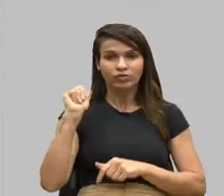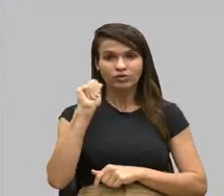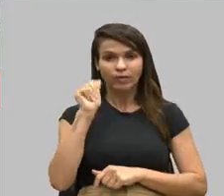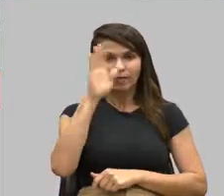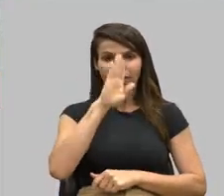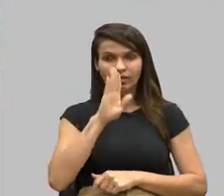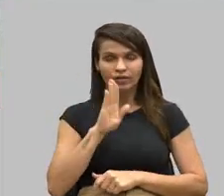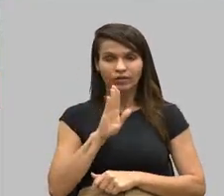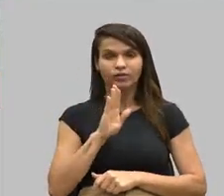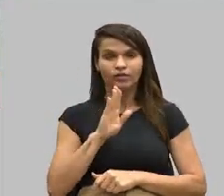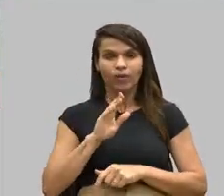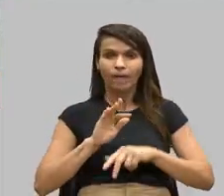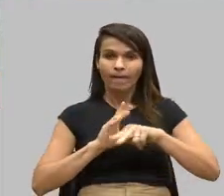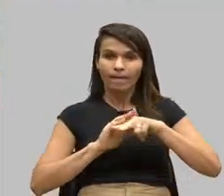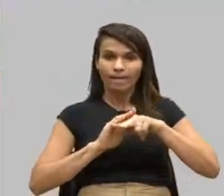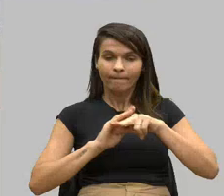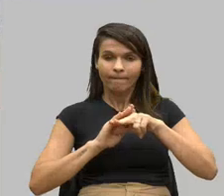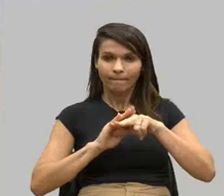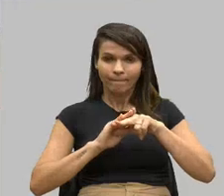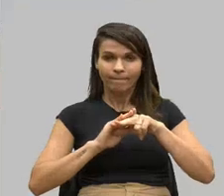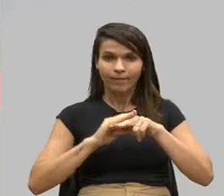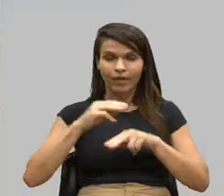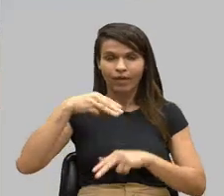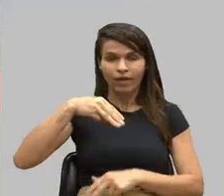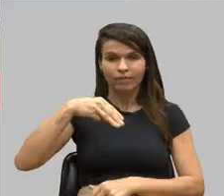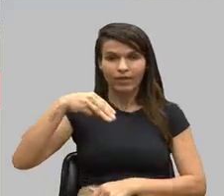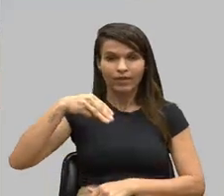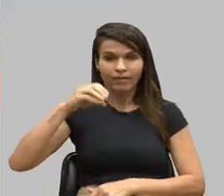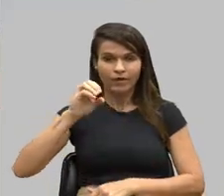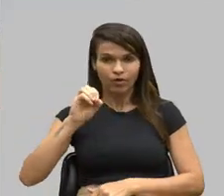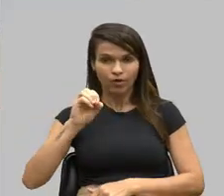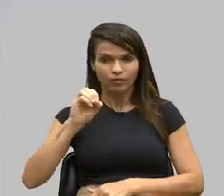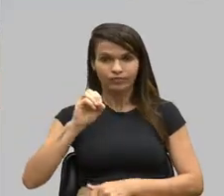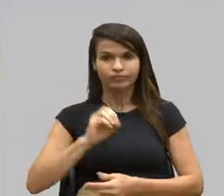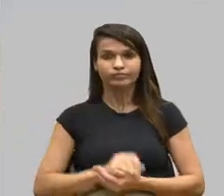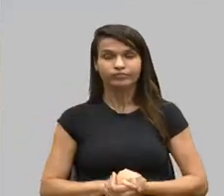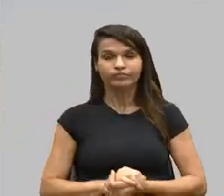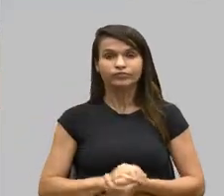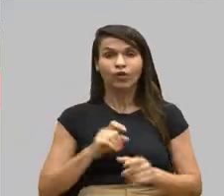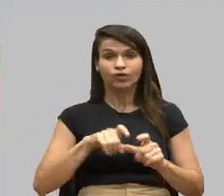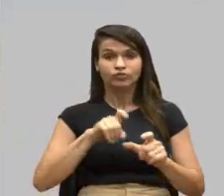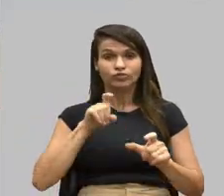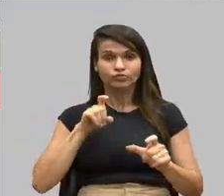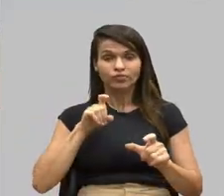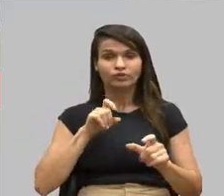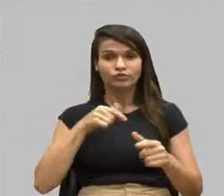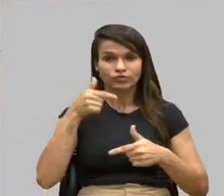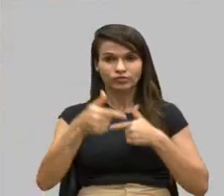Pacientes com Neuromielite Óptica. Então, estão suspensos os trabalhos.